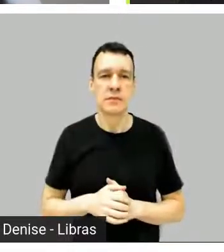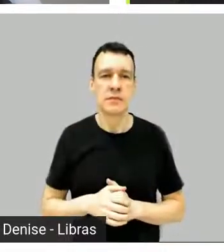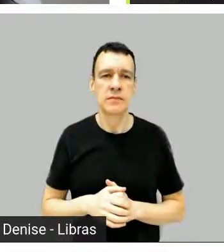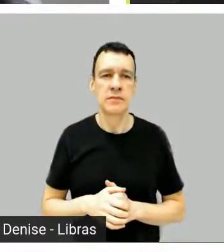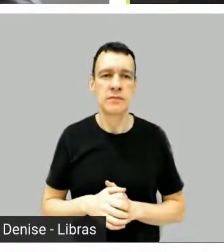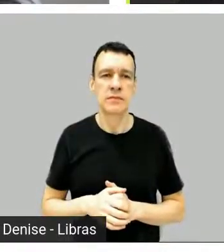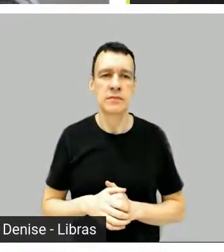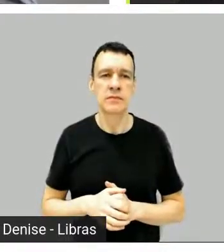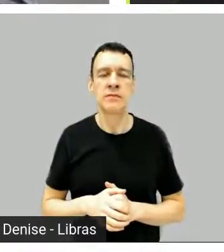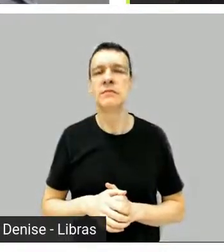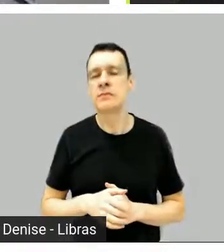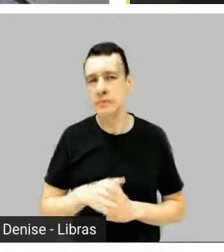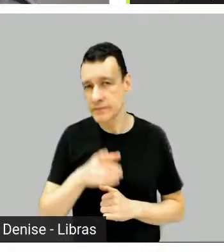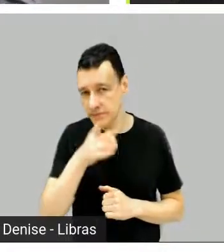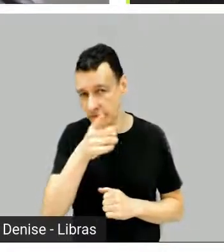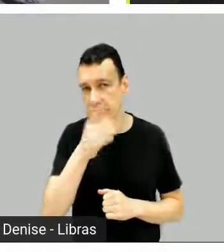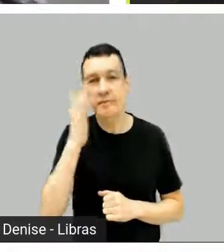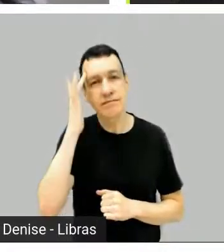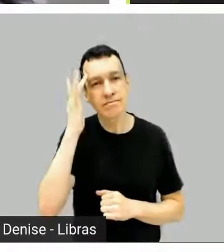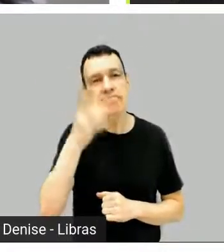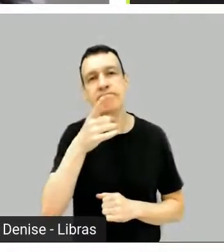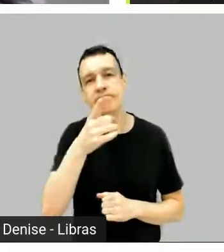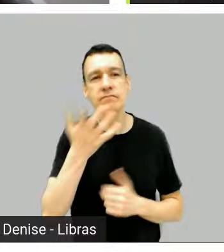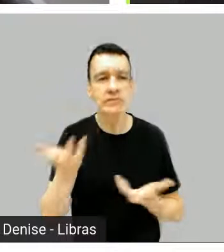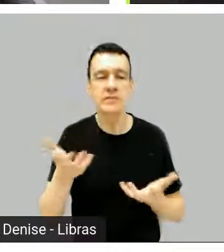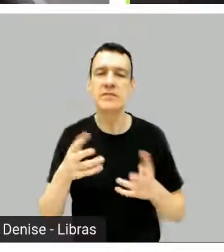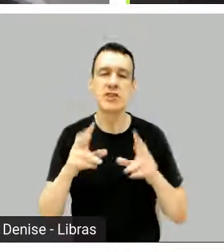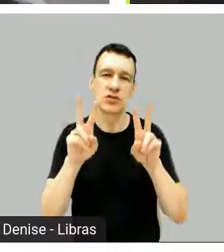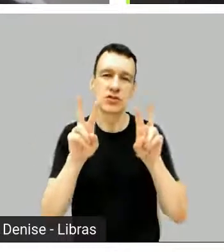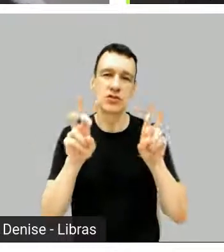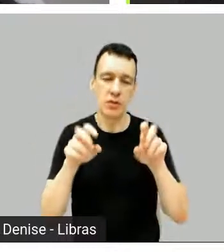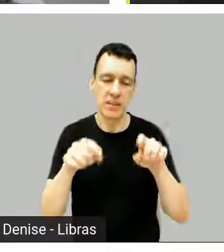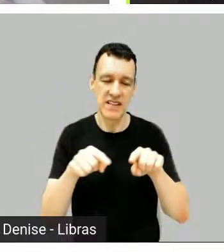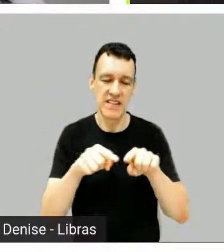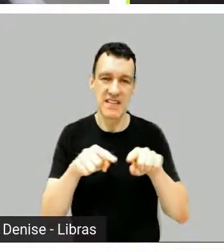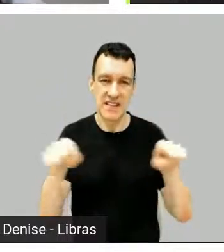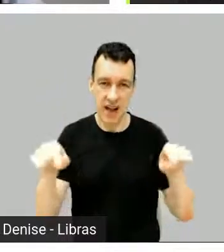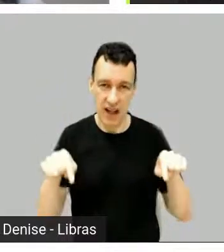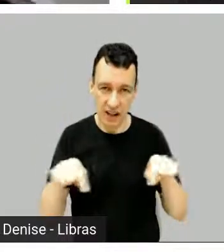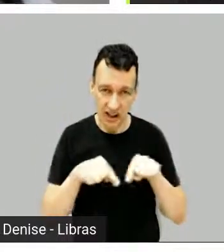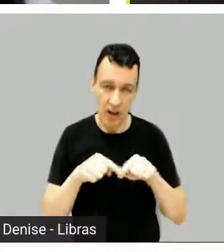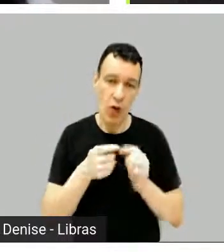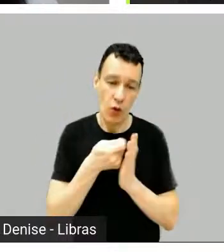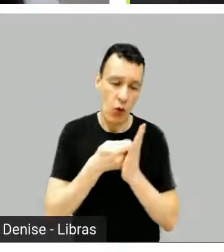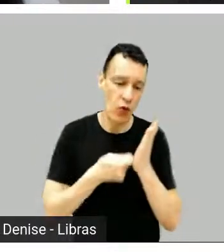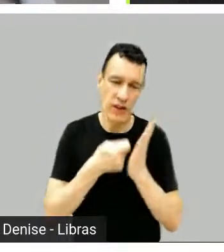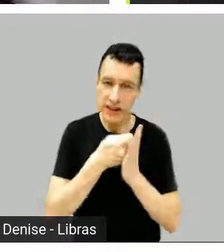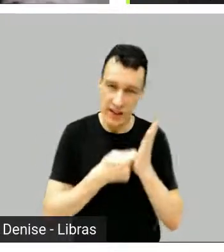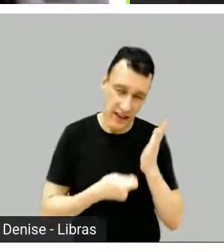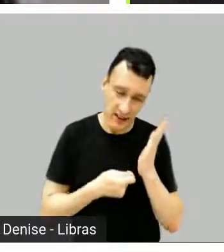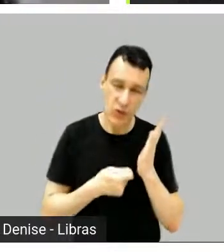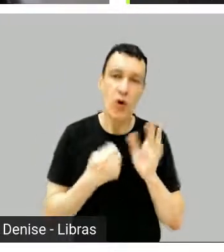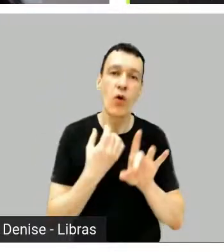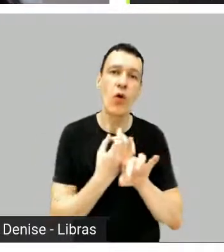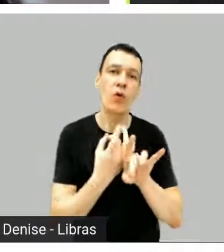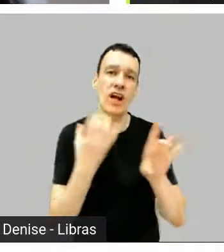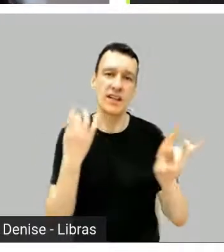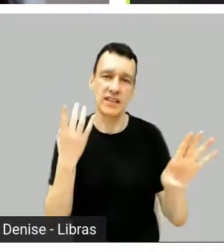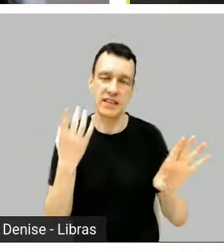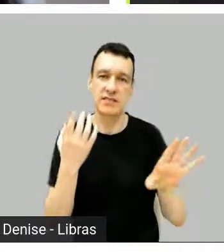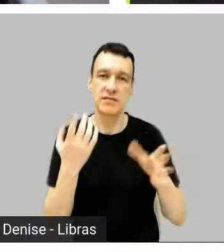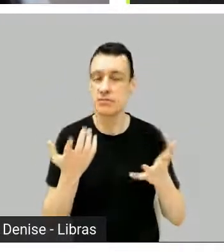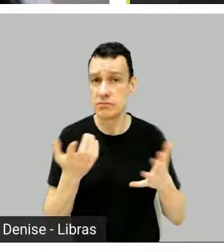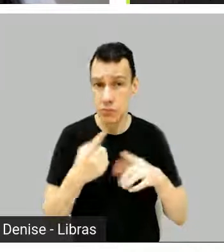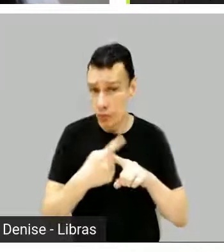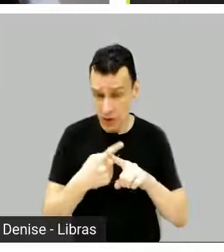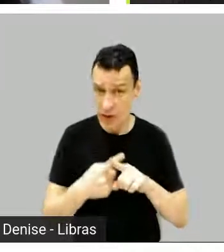o que você tem achado de sala de roteiro, assim, online, né, que você está aí na Alemanha agora, trabalhando aqui